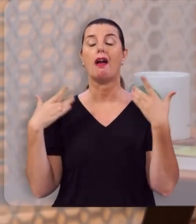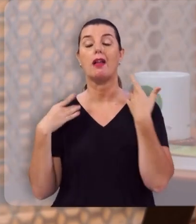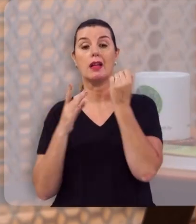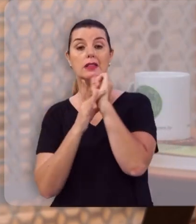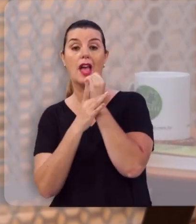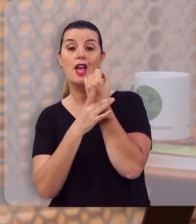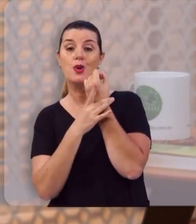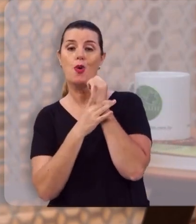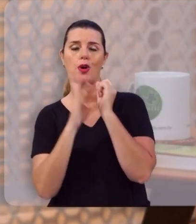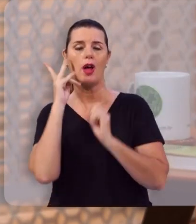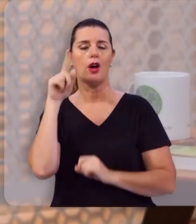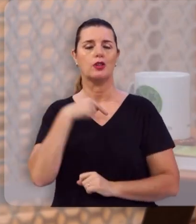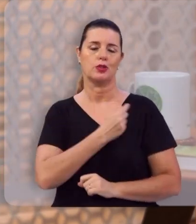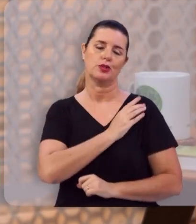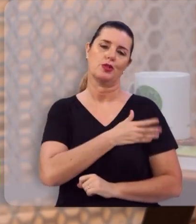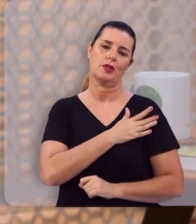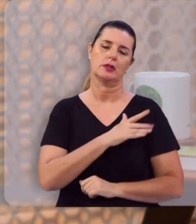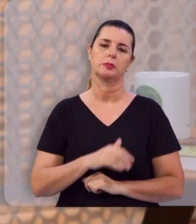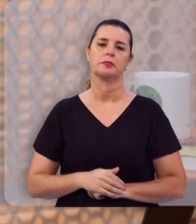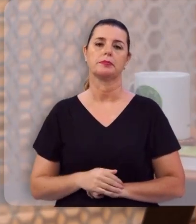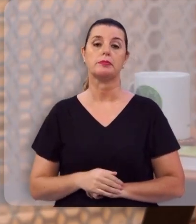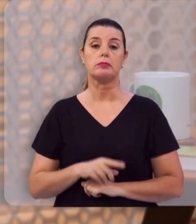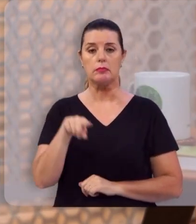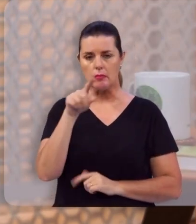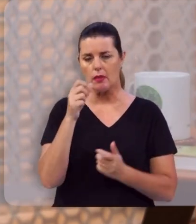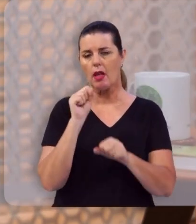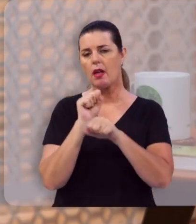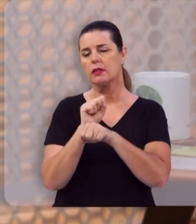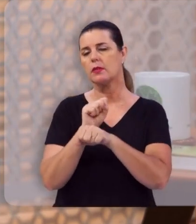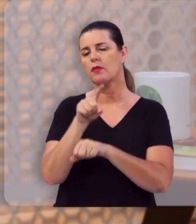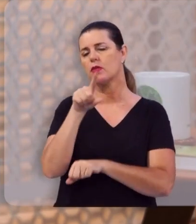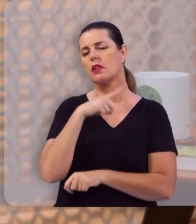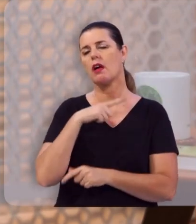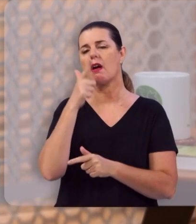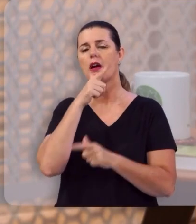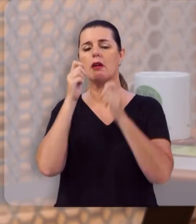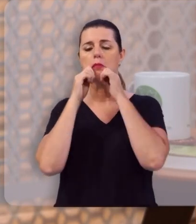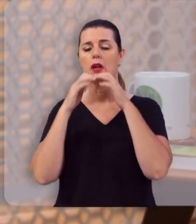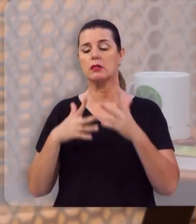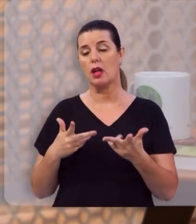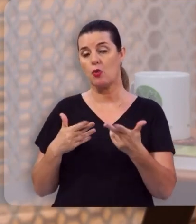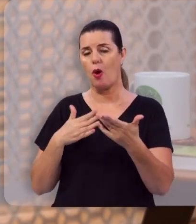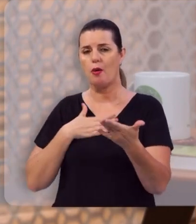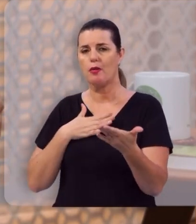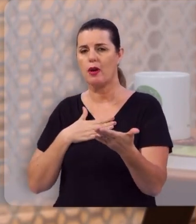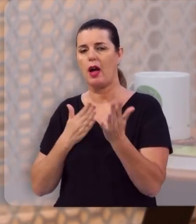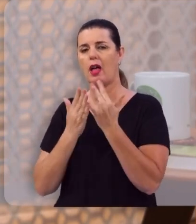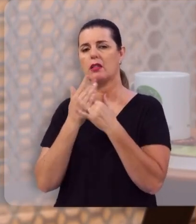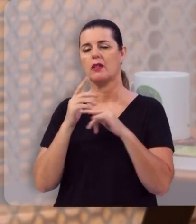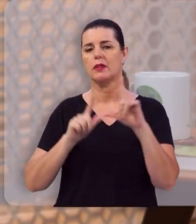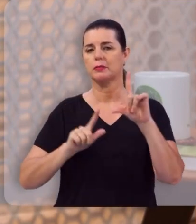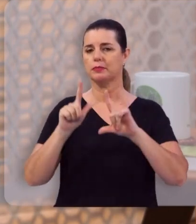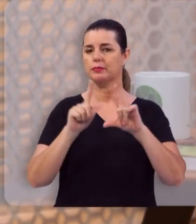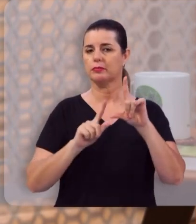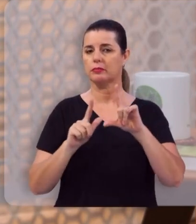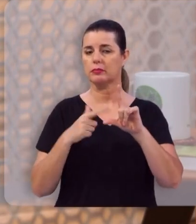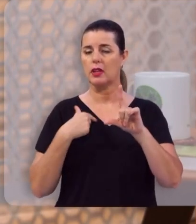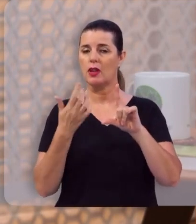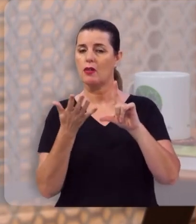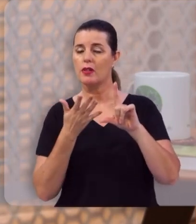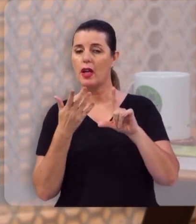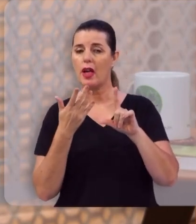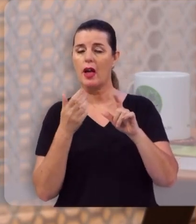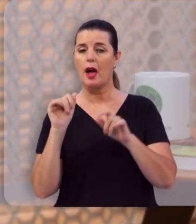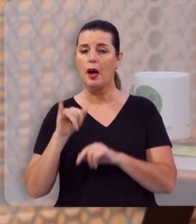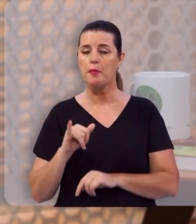segurança ao nosso coração. Espero que você tenha sido tão abençoado quanto eu por meio desse programa e eu